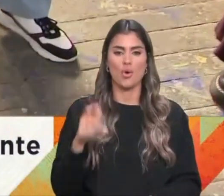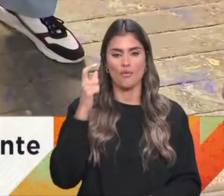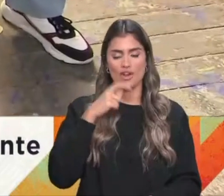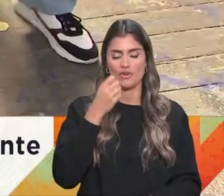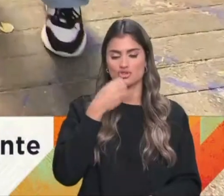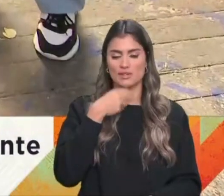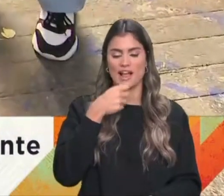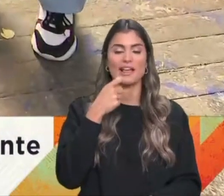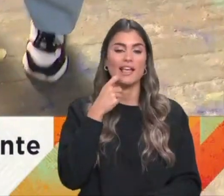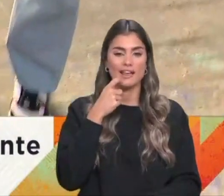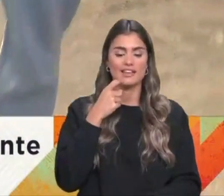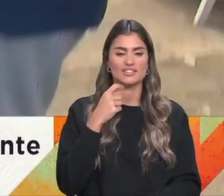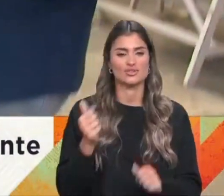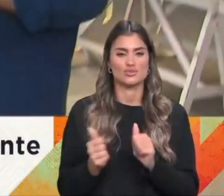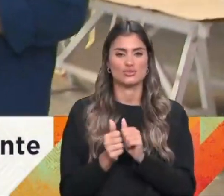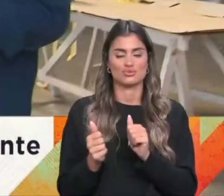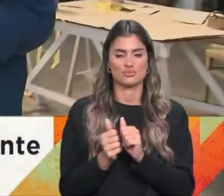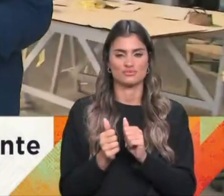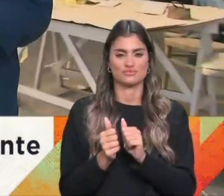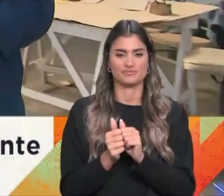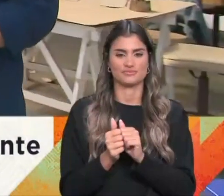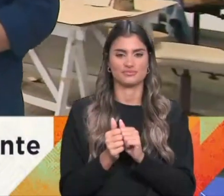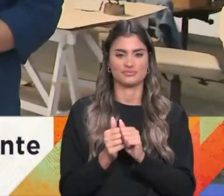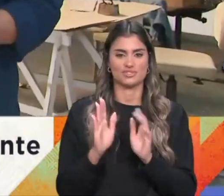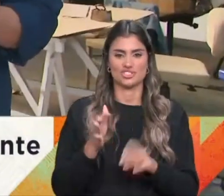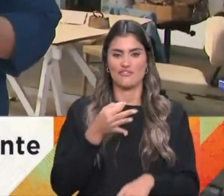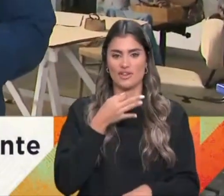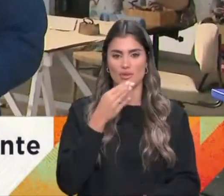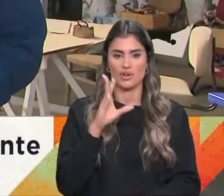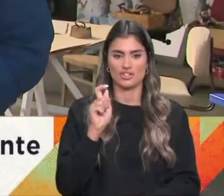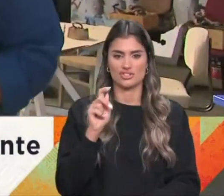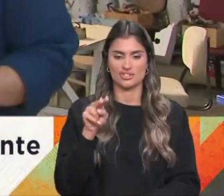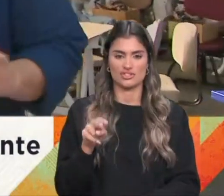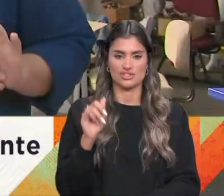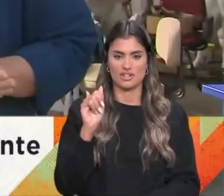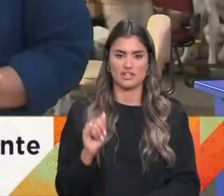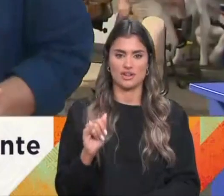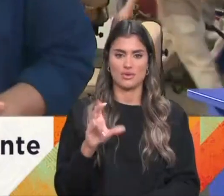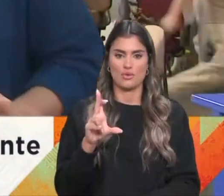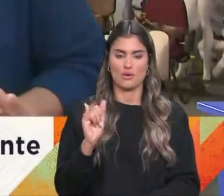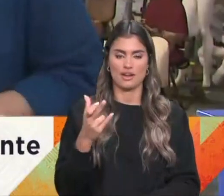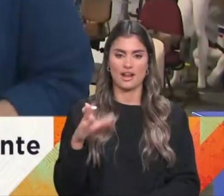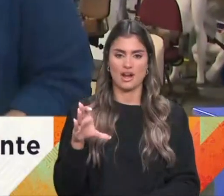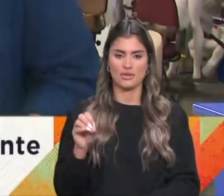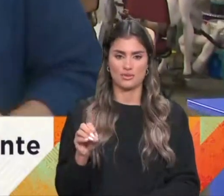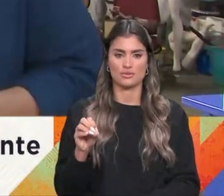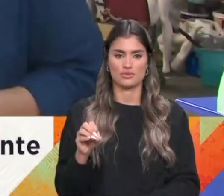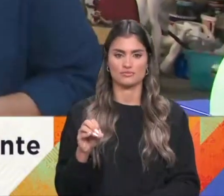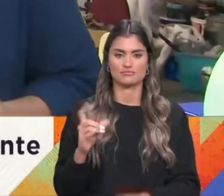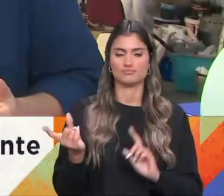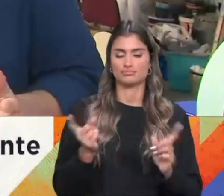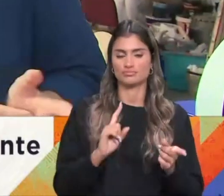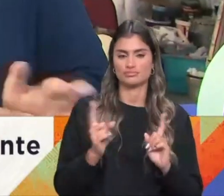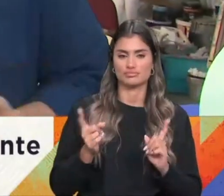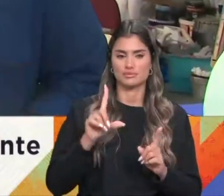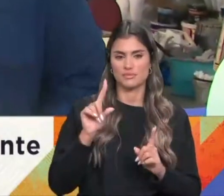quem é, que é pé de mim, e comigo já falou, a Jenny já falou dele, o Ricardo Neves Neves, que é o encenador e também é